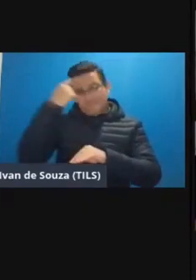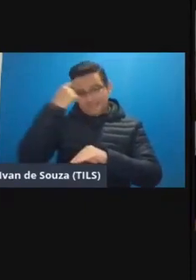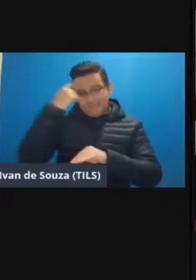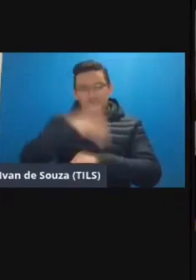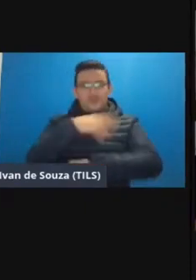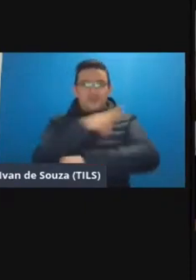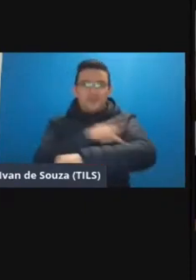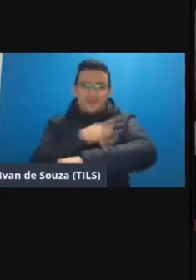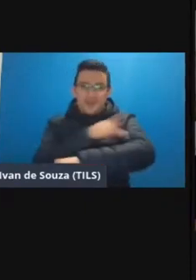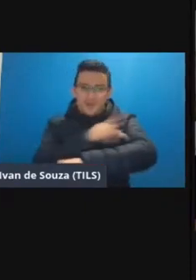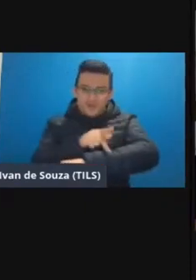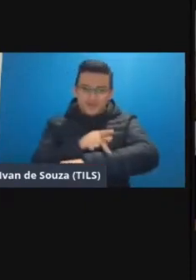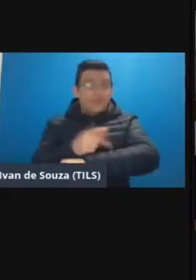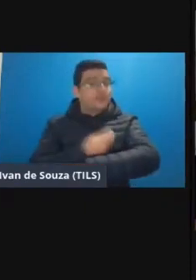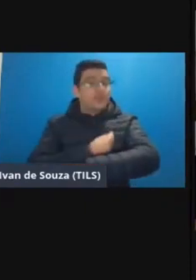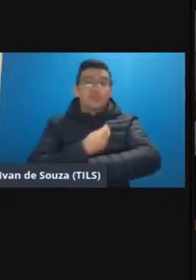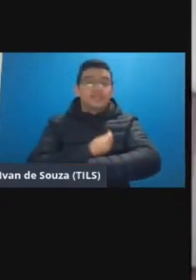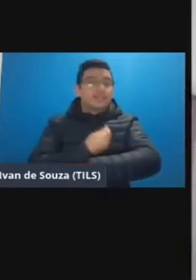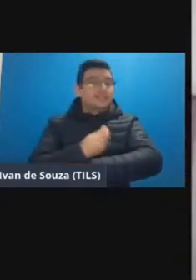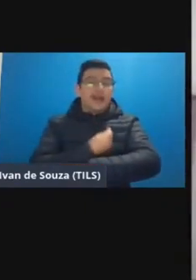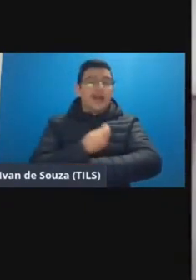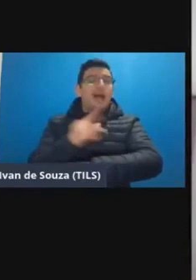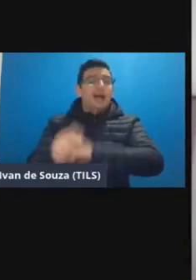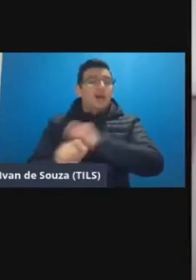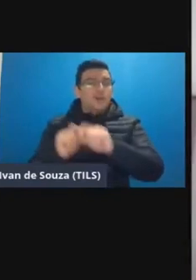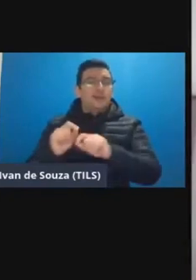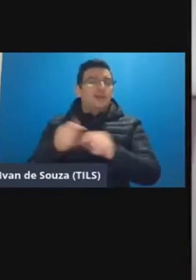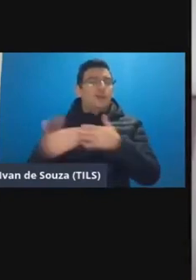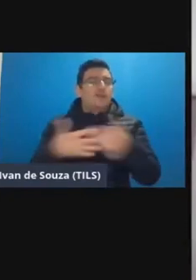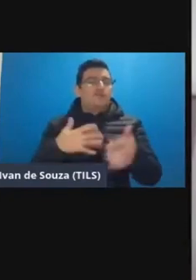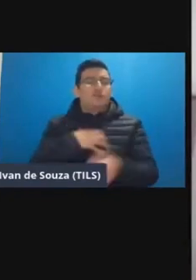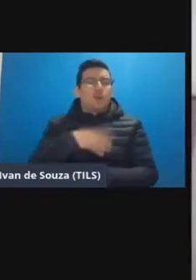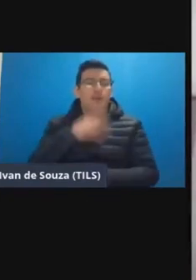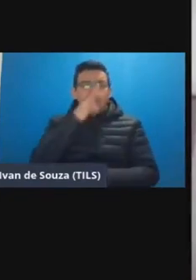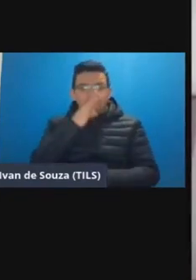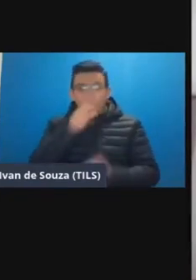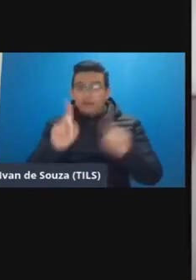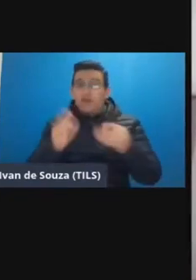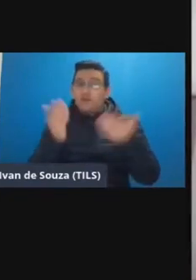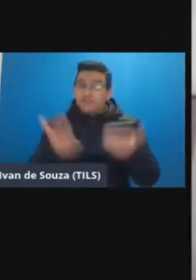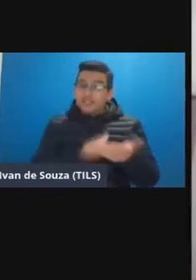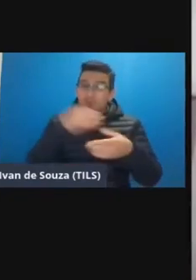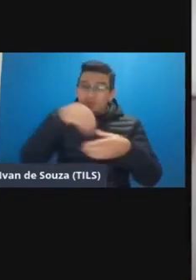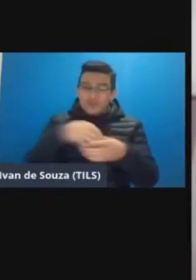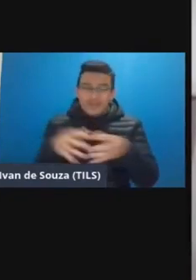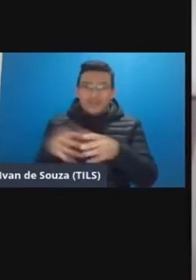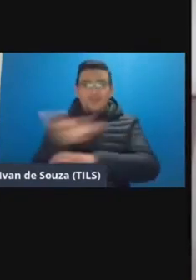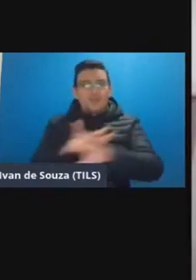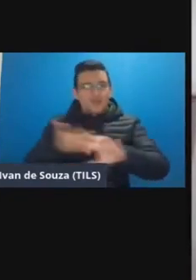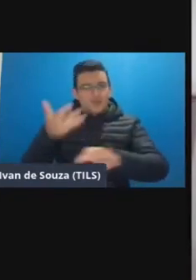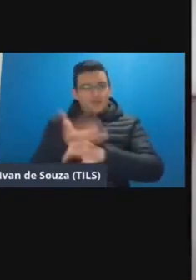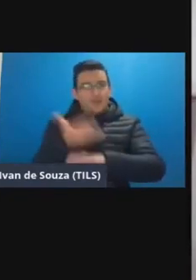pedagogicamente né ele não tá ali feito de qualquer qualquer maneira você inclusive estando na equipe multidisciplinar